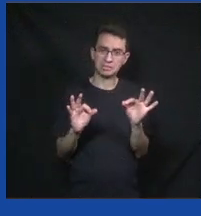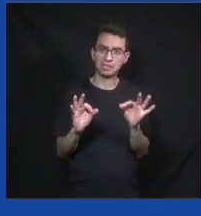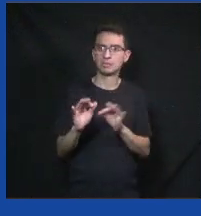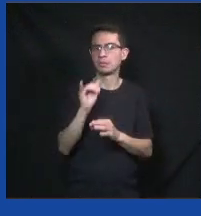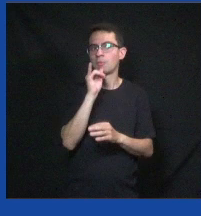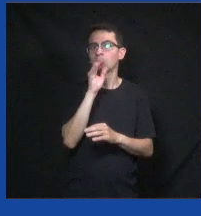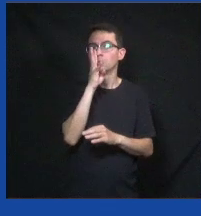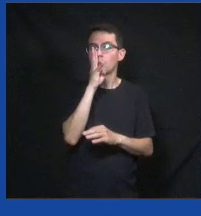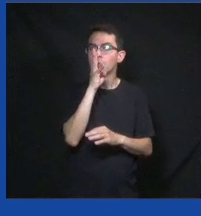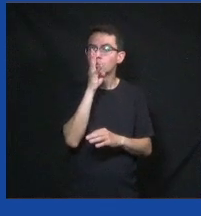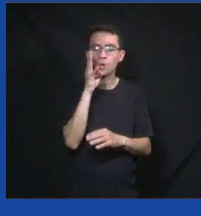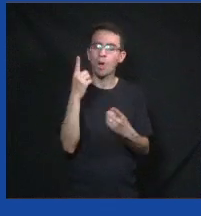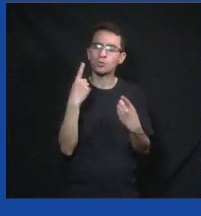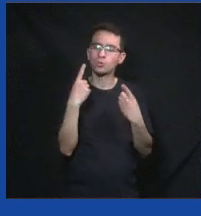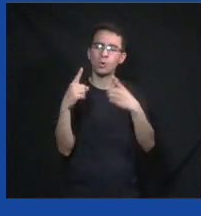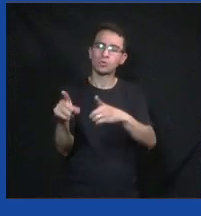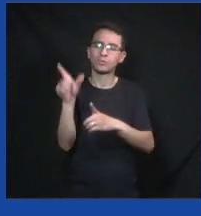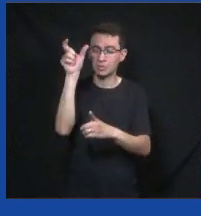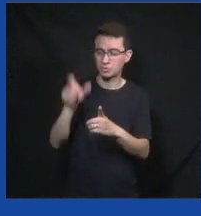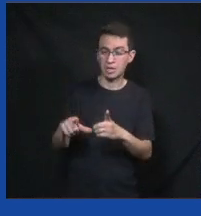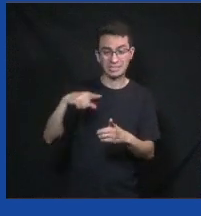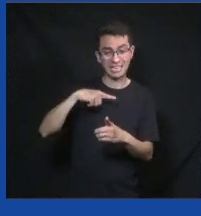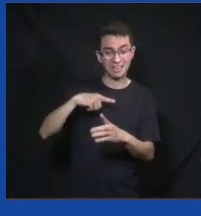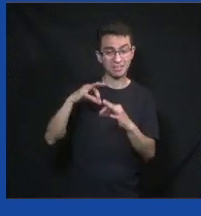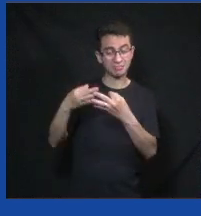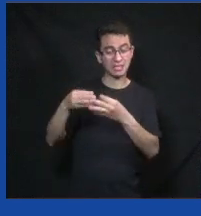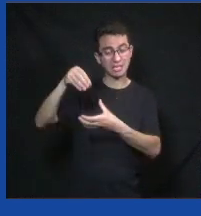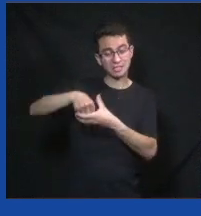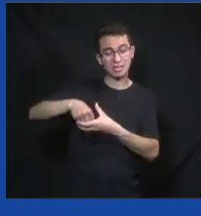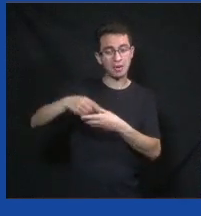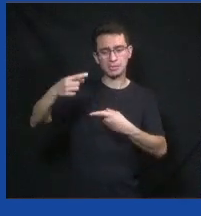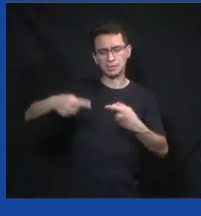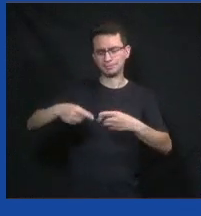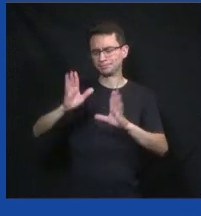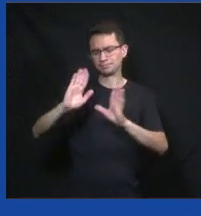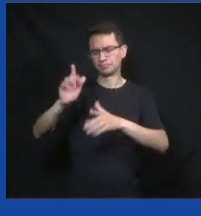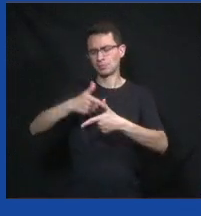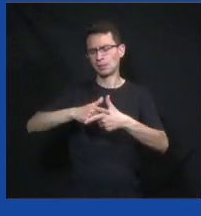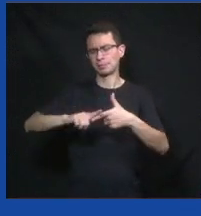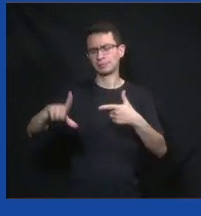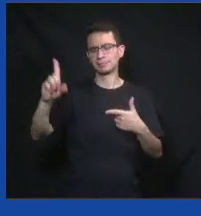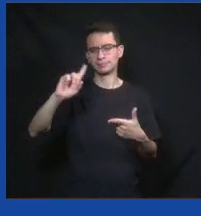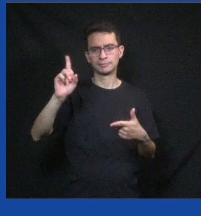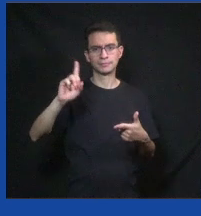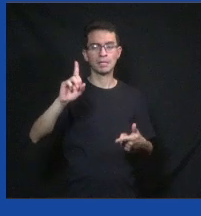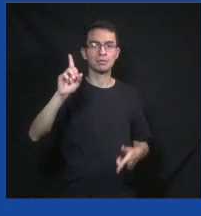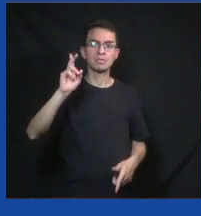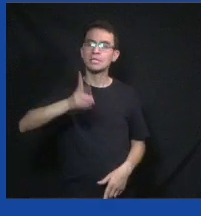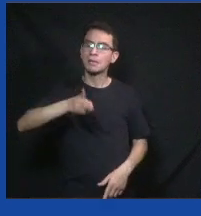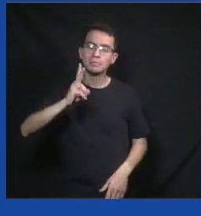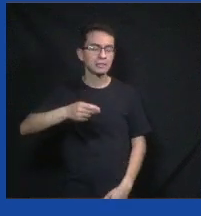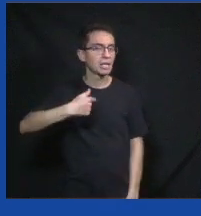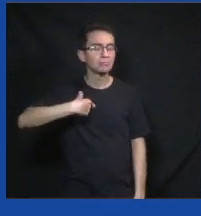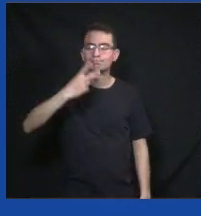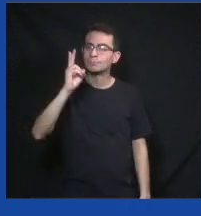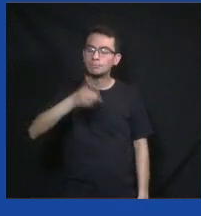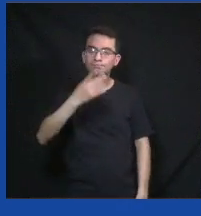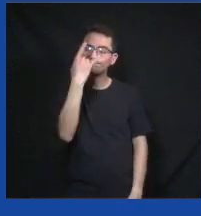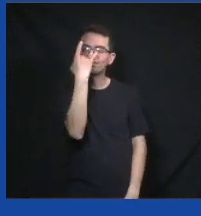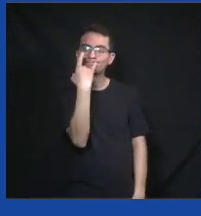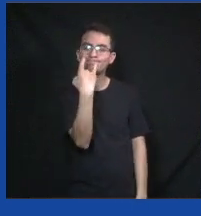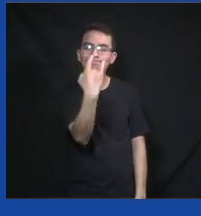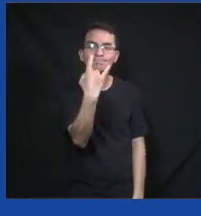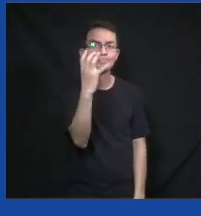tenho nada. estou só os contando um pouco. Mas naquela época, eu fui muito apaixonado por política, sempre gostei de discutir política e me